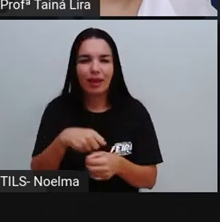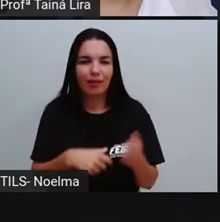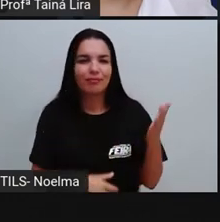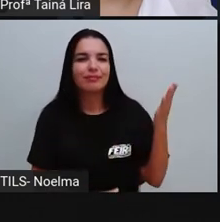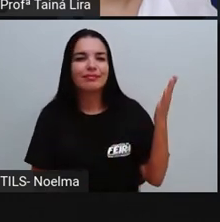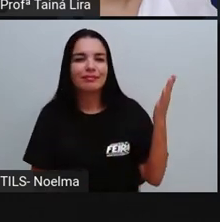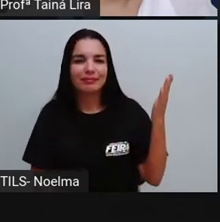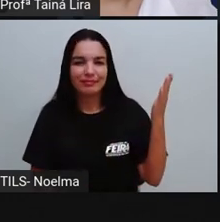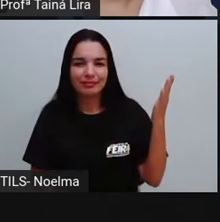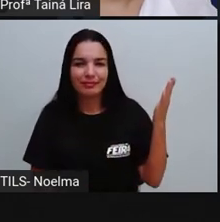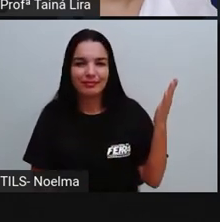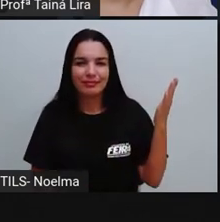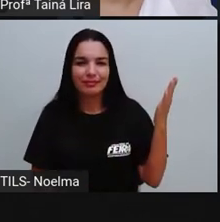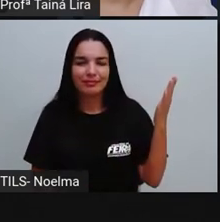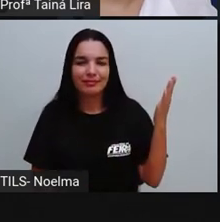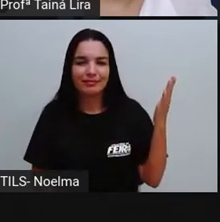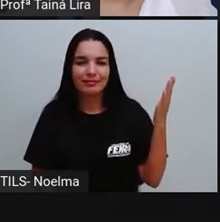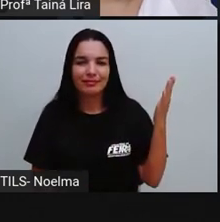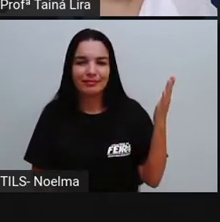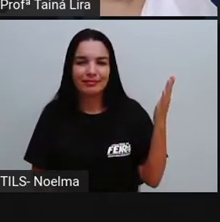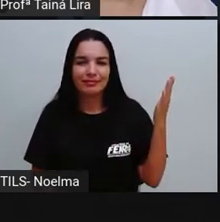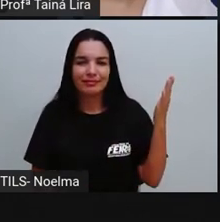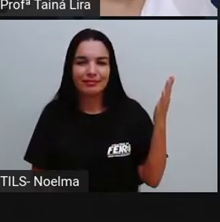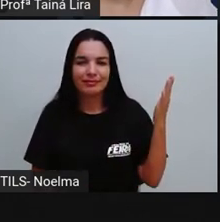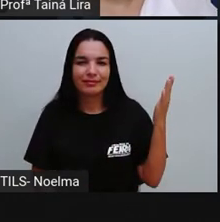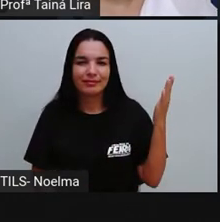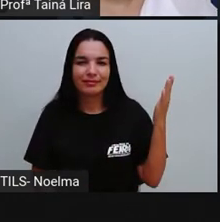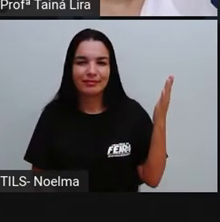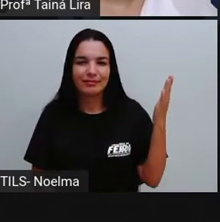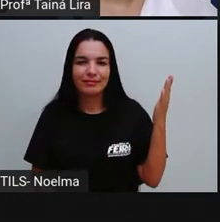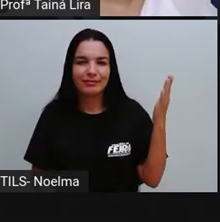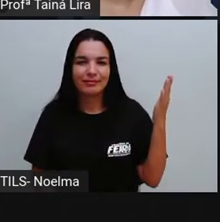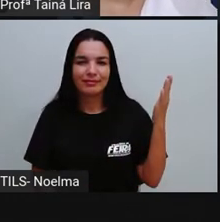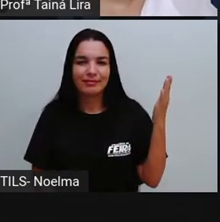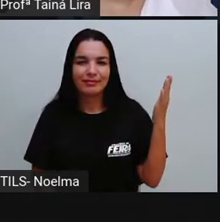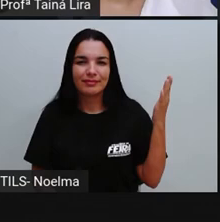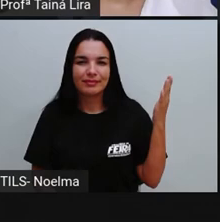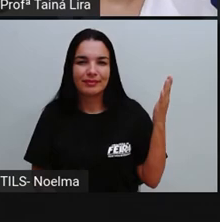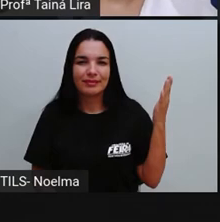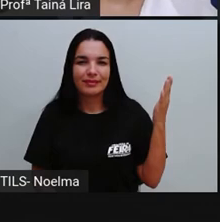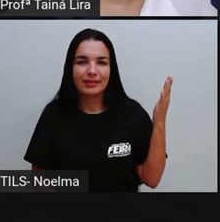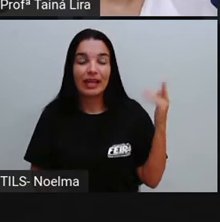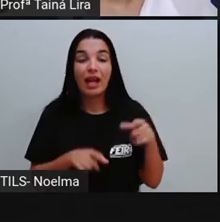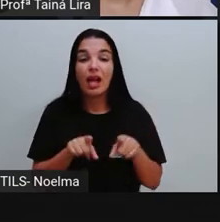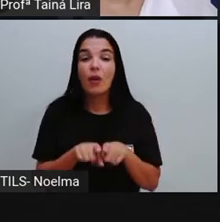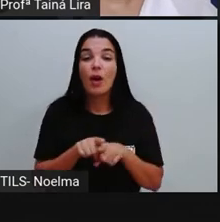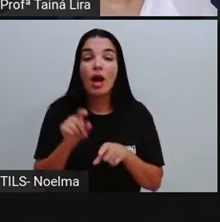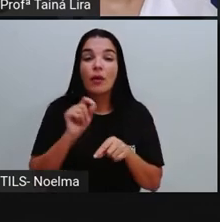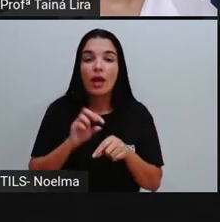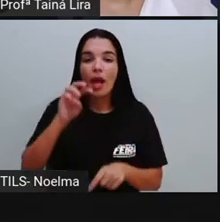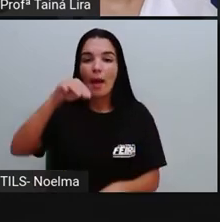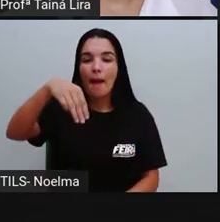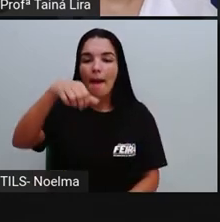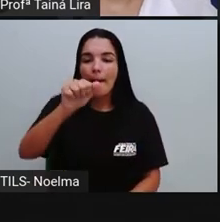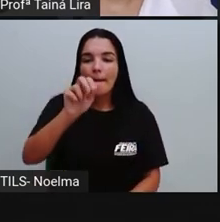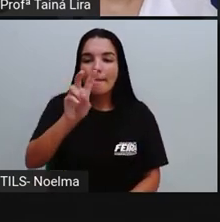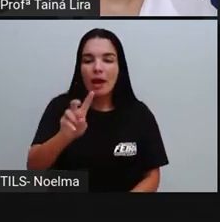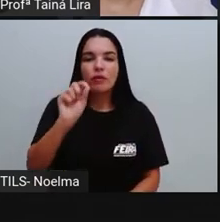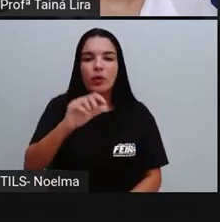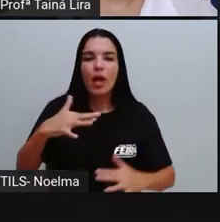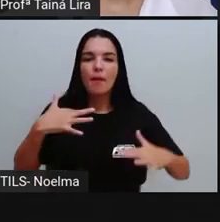Coeso, Instituto Triângulo, Mavi, tá? E o Mavi, Movimento